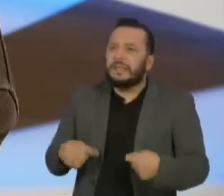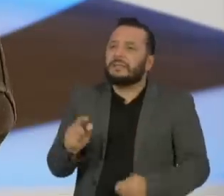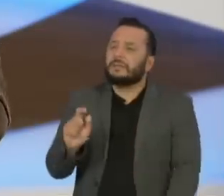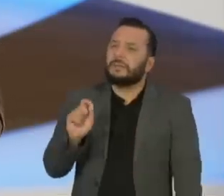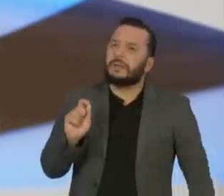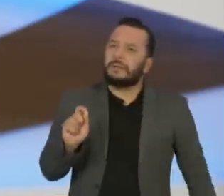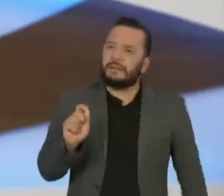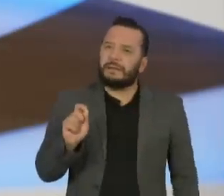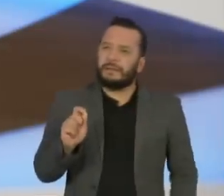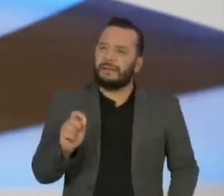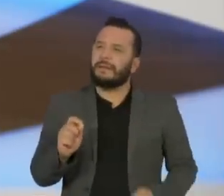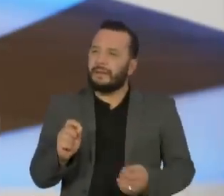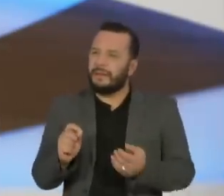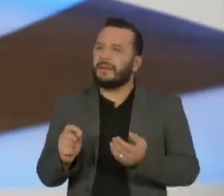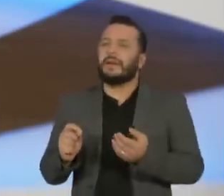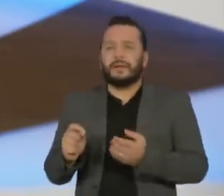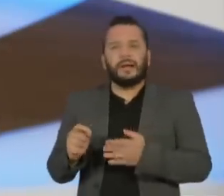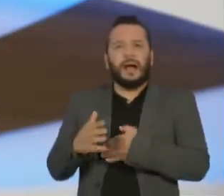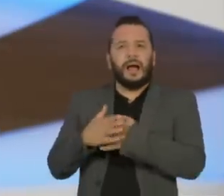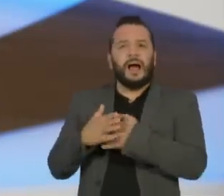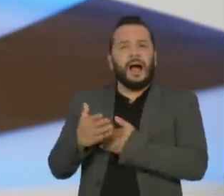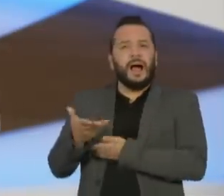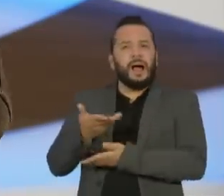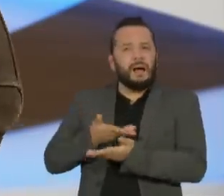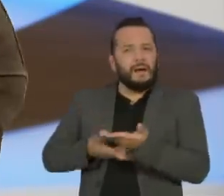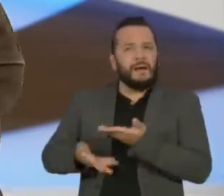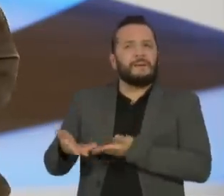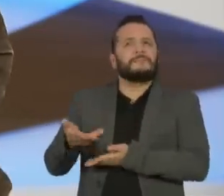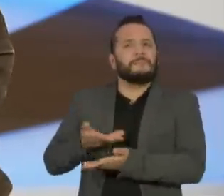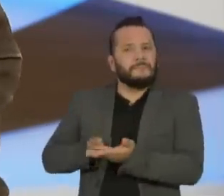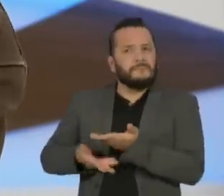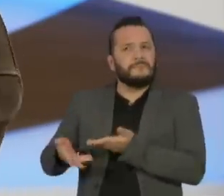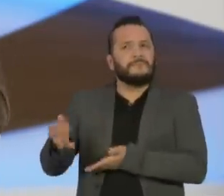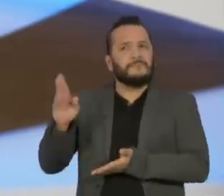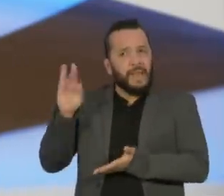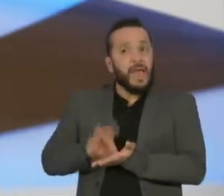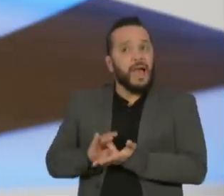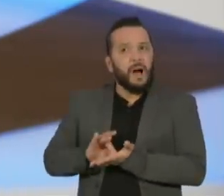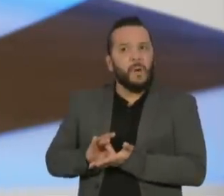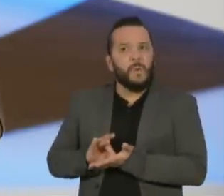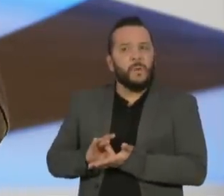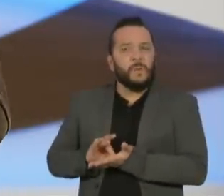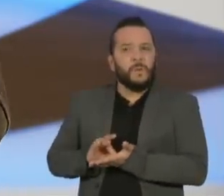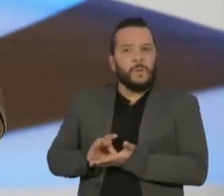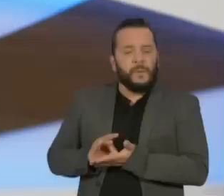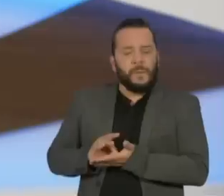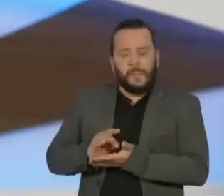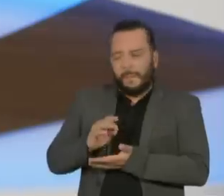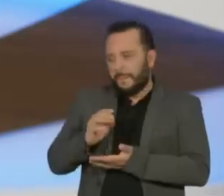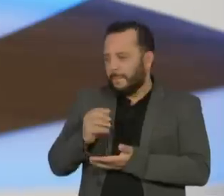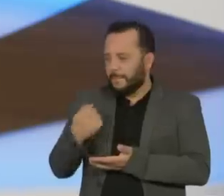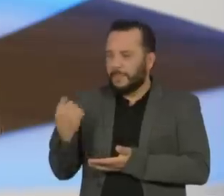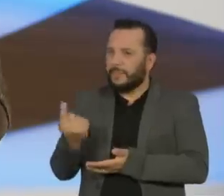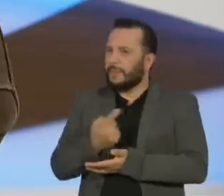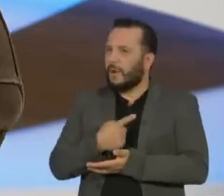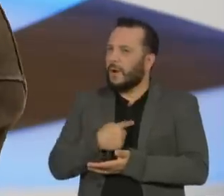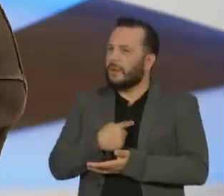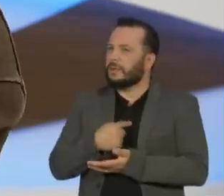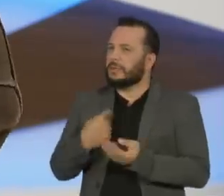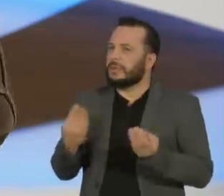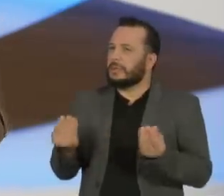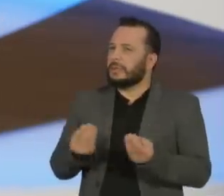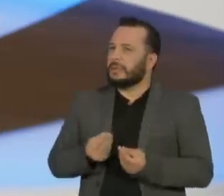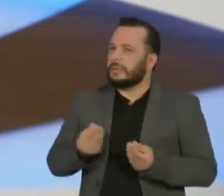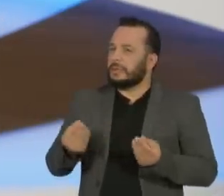dose de afeto real, sabe? e para isso, para isso, a gente tem que